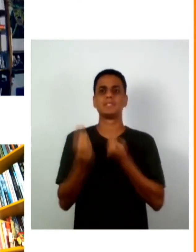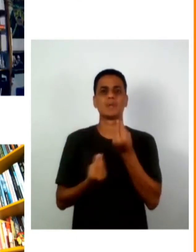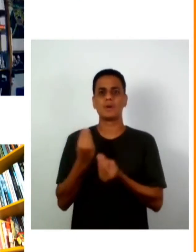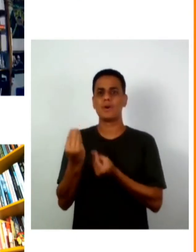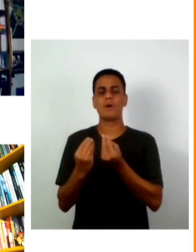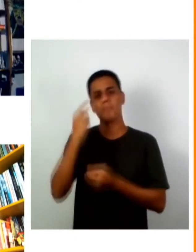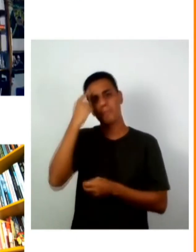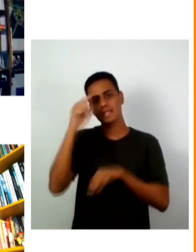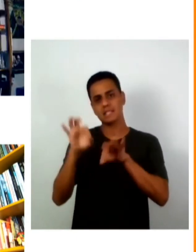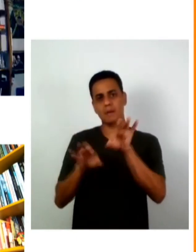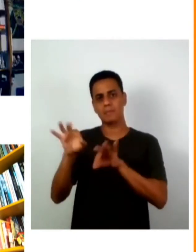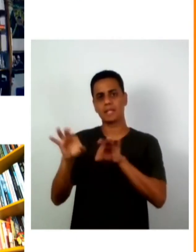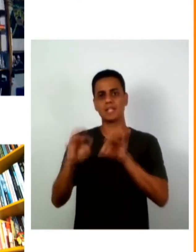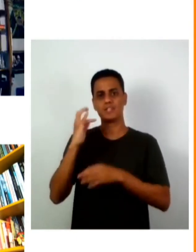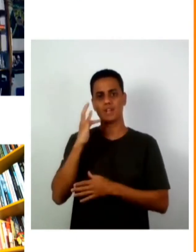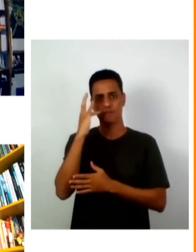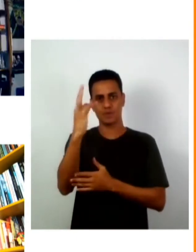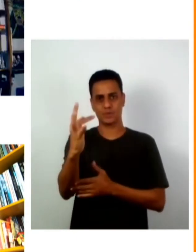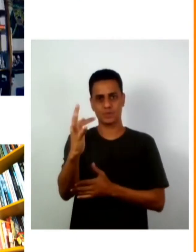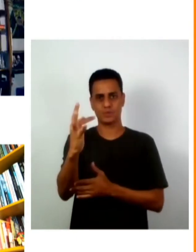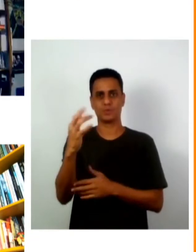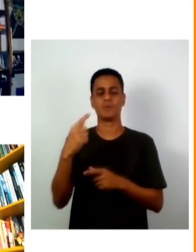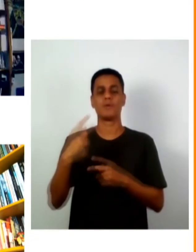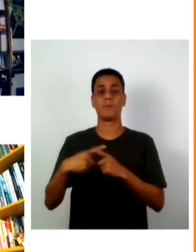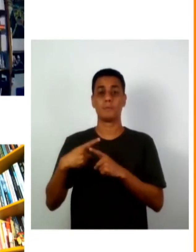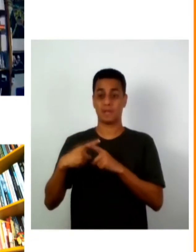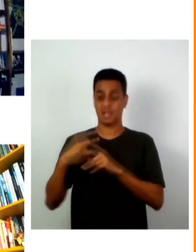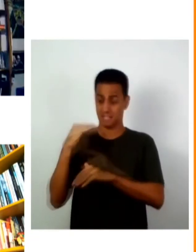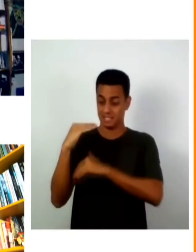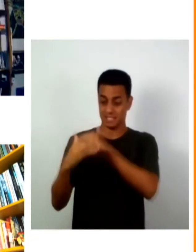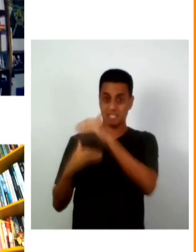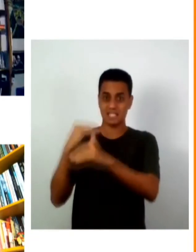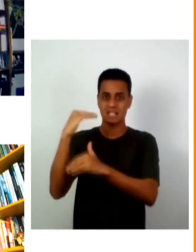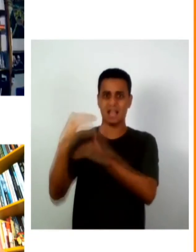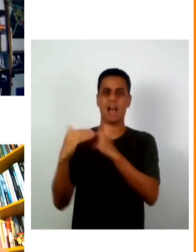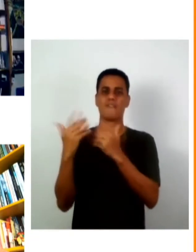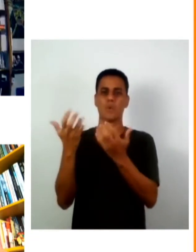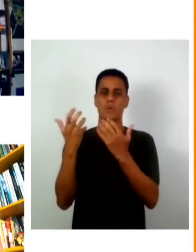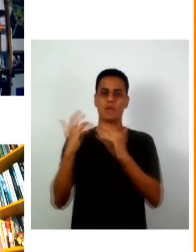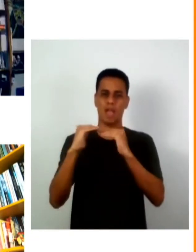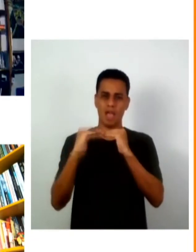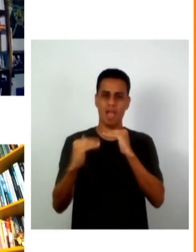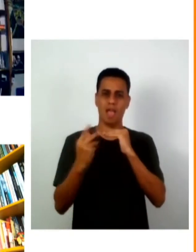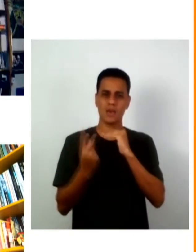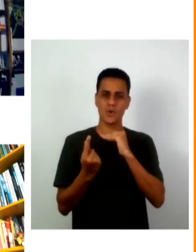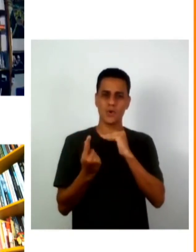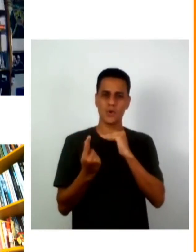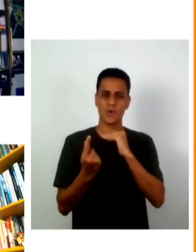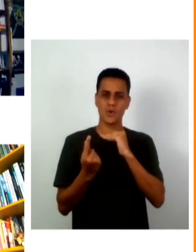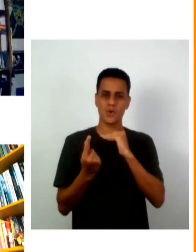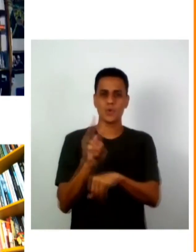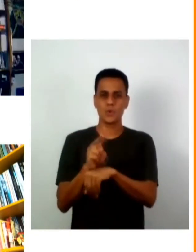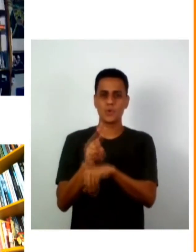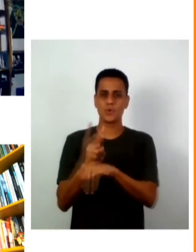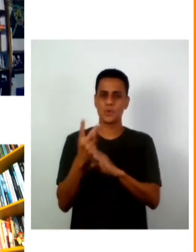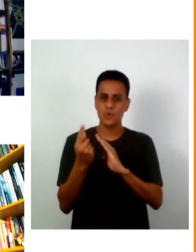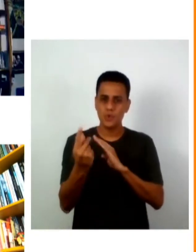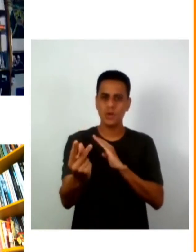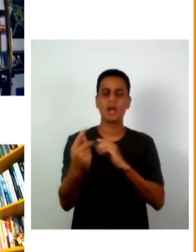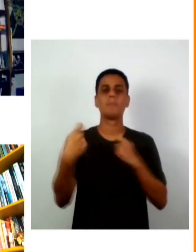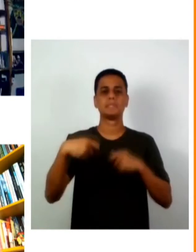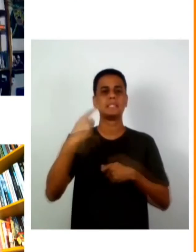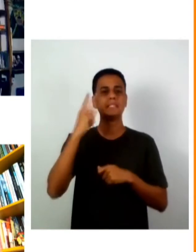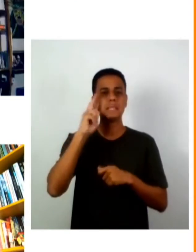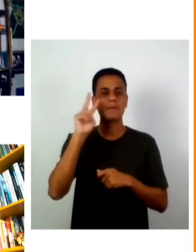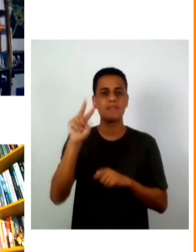porém como é que vocês veem isso para o futuro porque o desenvolvimento sustentável é muito importante sempre e nesse